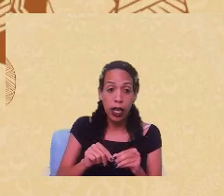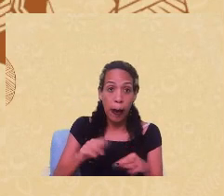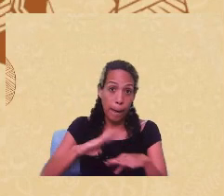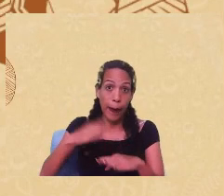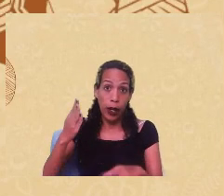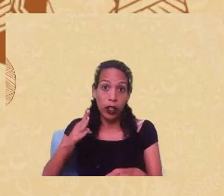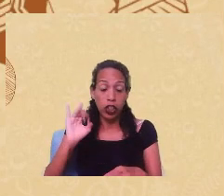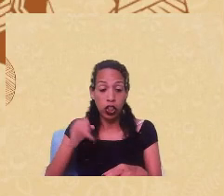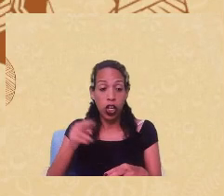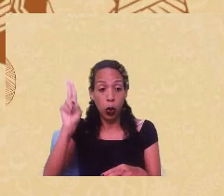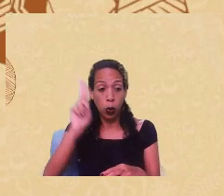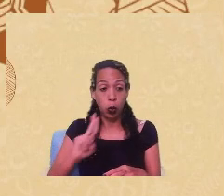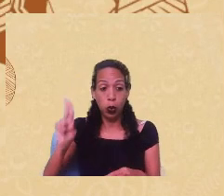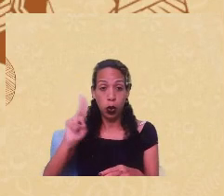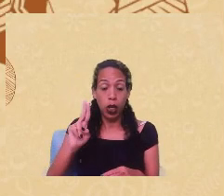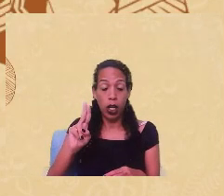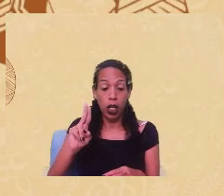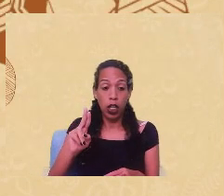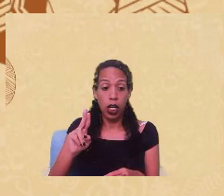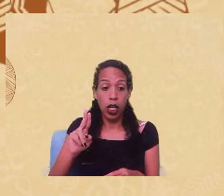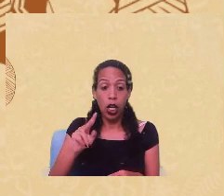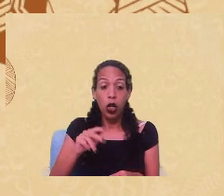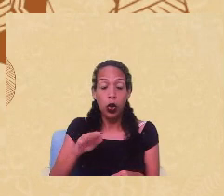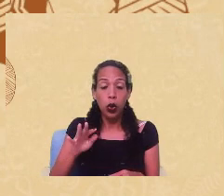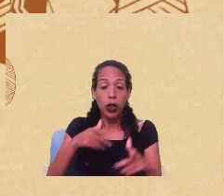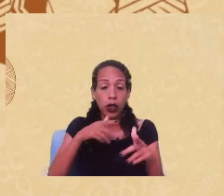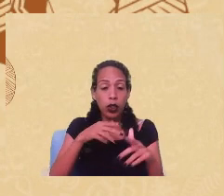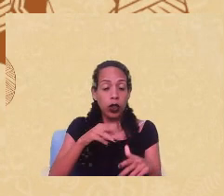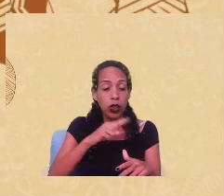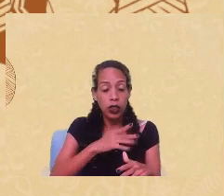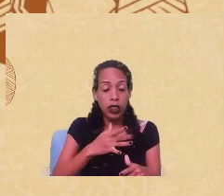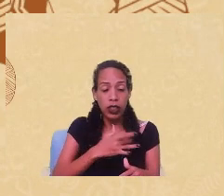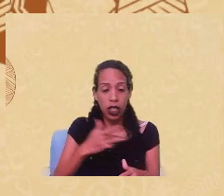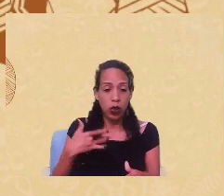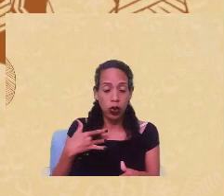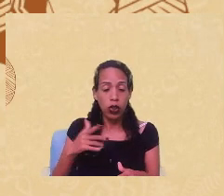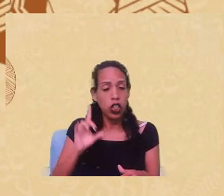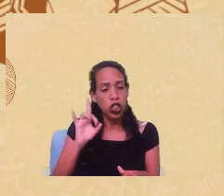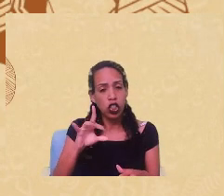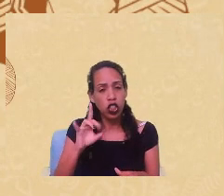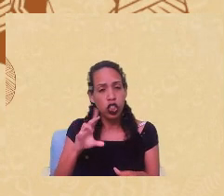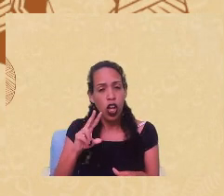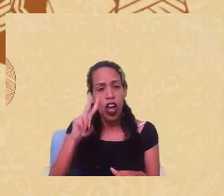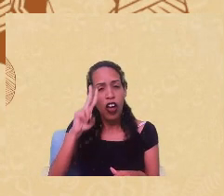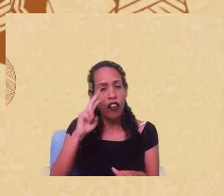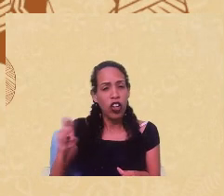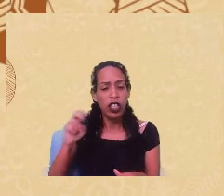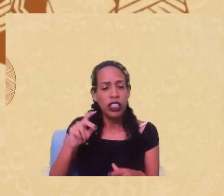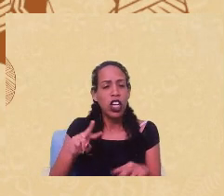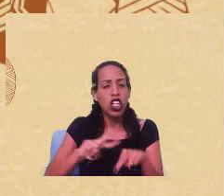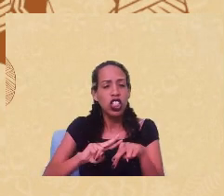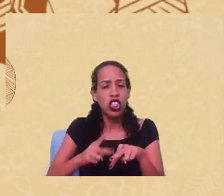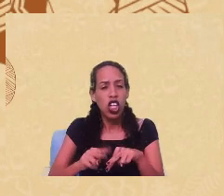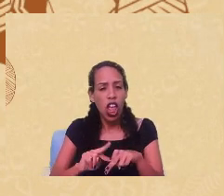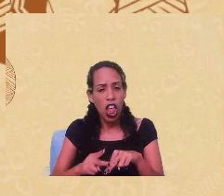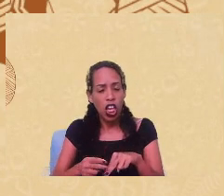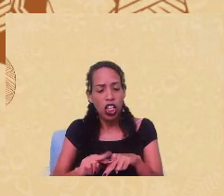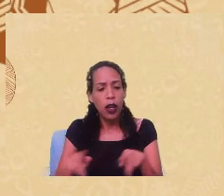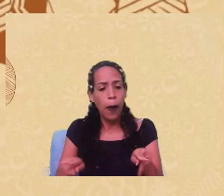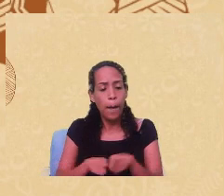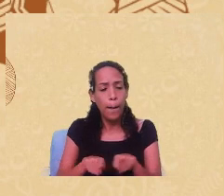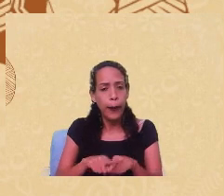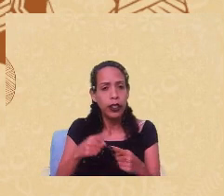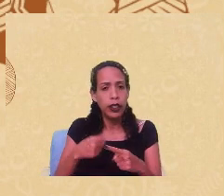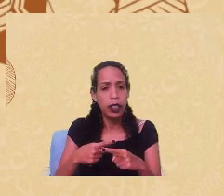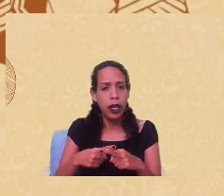são usuárias do serviço público de saúde e que vivenciam experiências que não são só de violação de gênero, de violência de gênero, mas são de violência